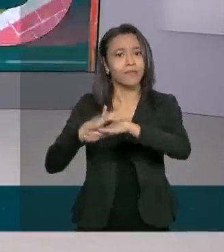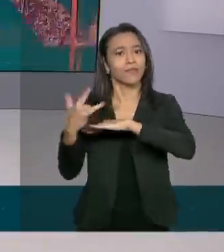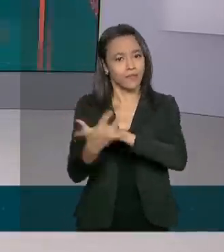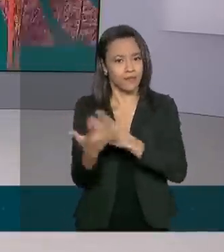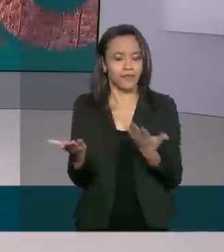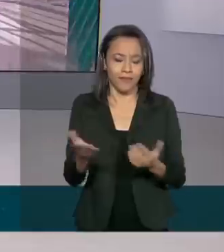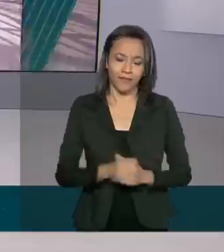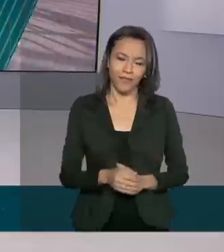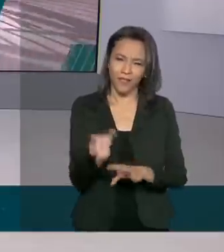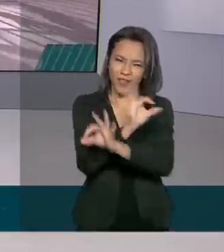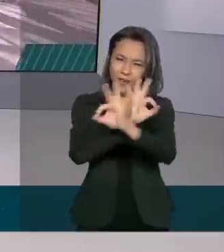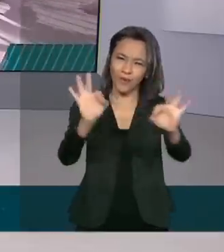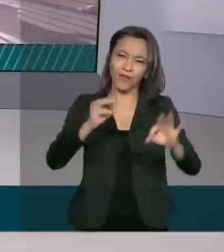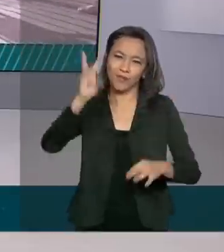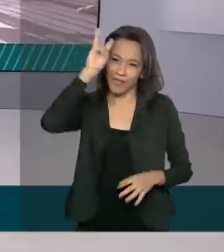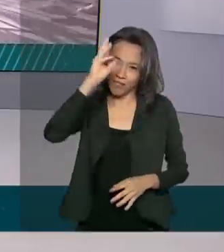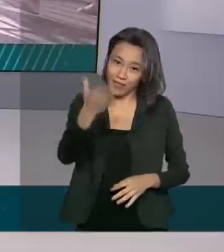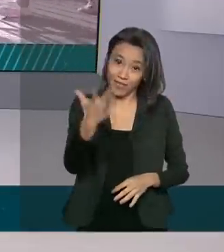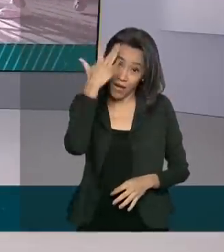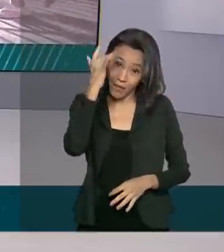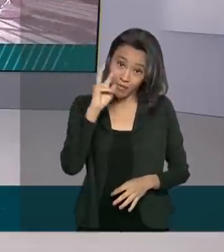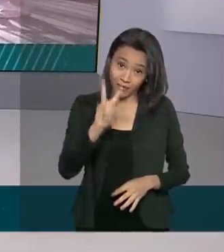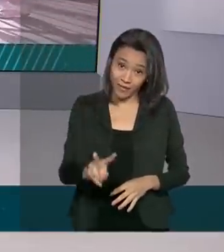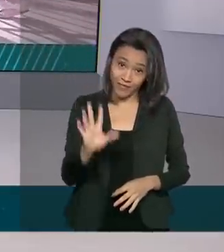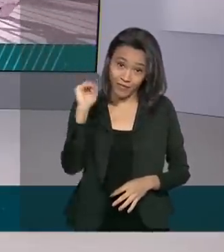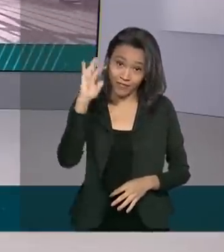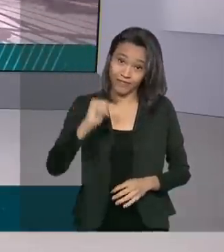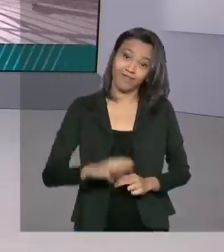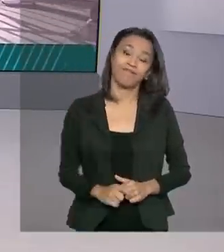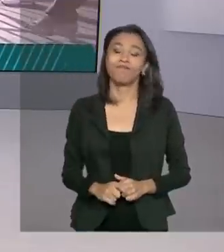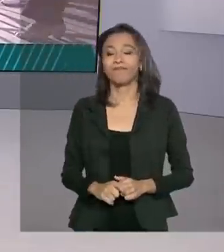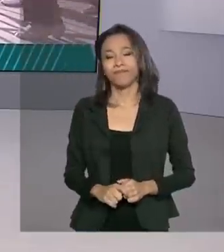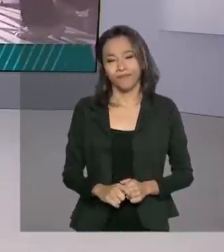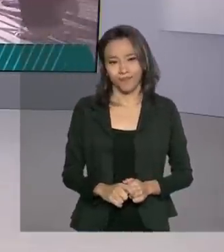sociais. Ótima terça para você. Nos vemos amanhã. Até lá.